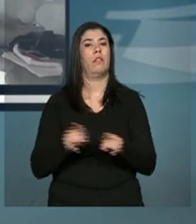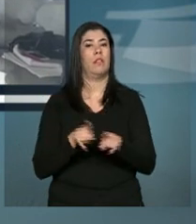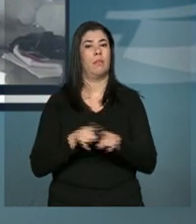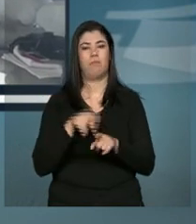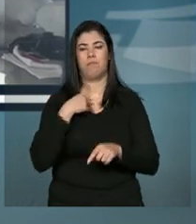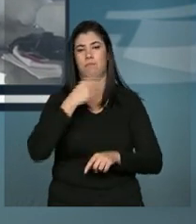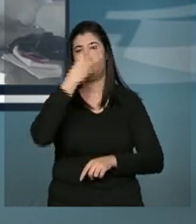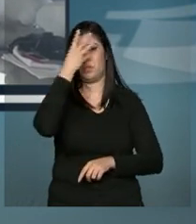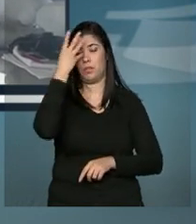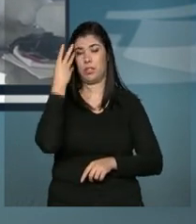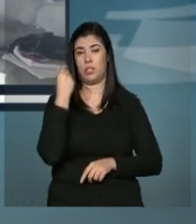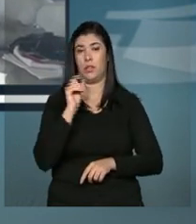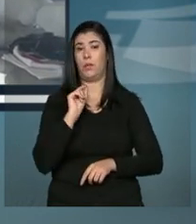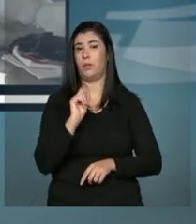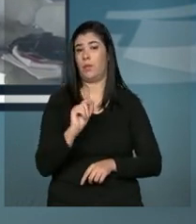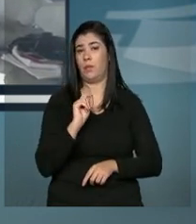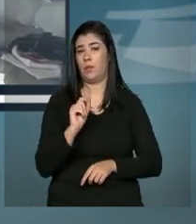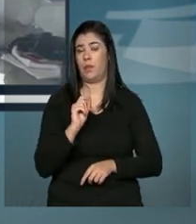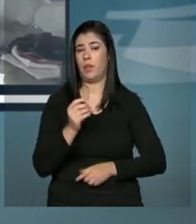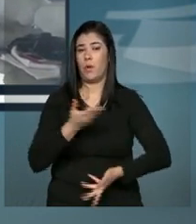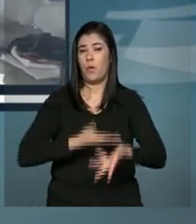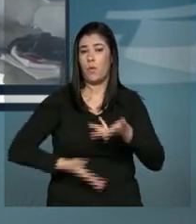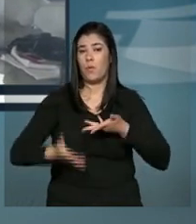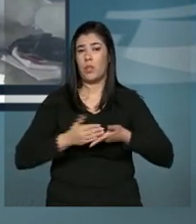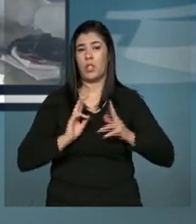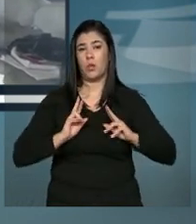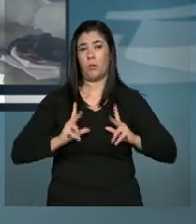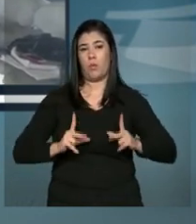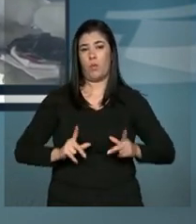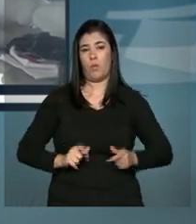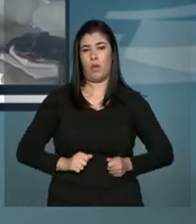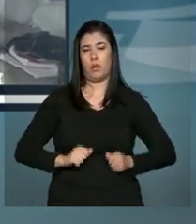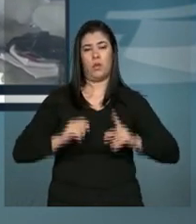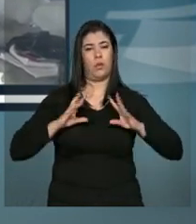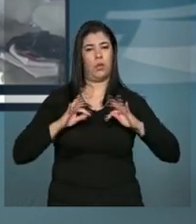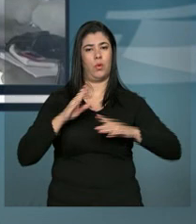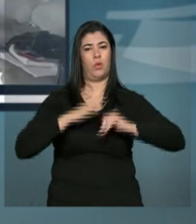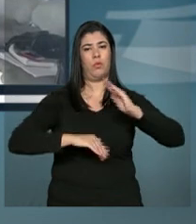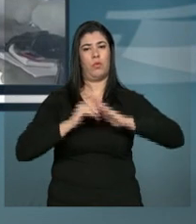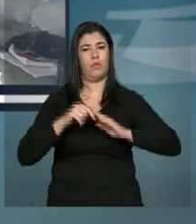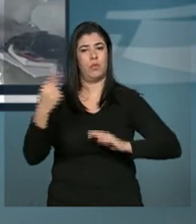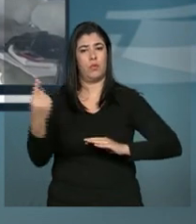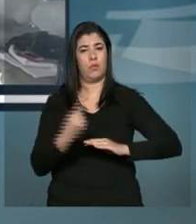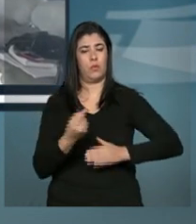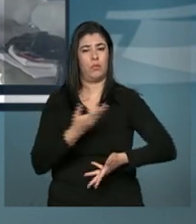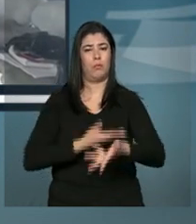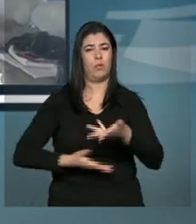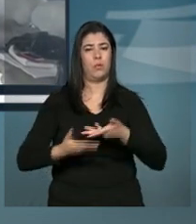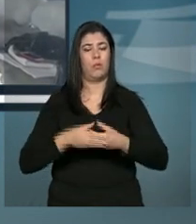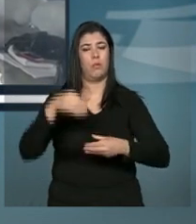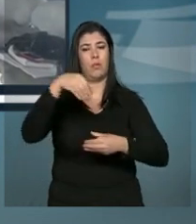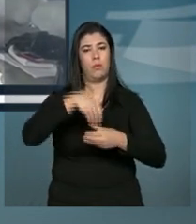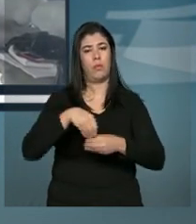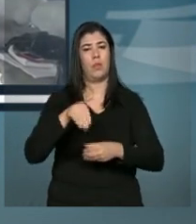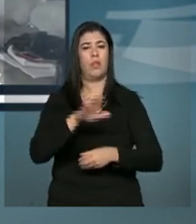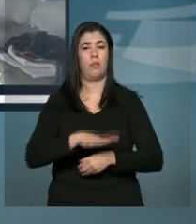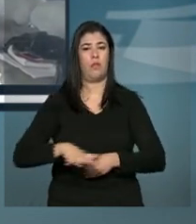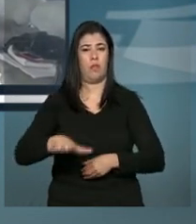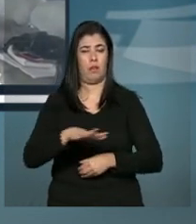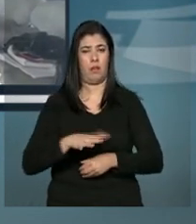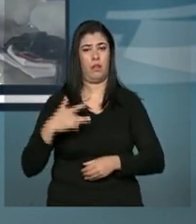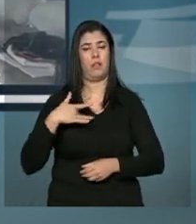toda a humanização que os profissionais trouxeram para o atendimento nas unidades de saúde.